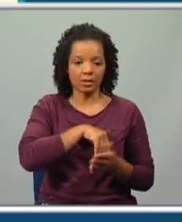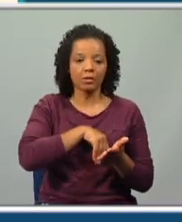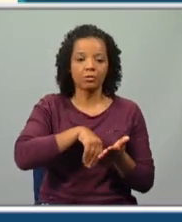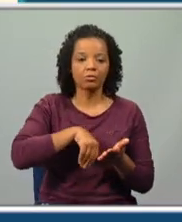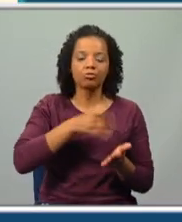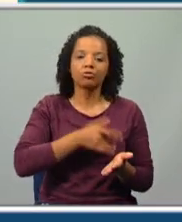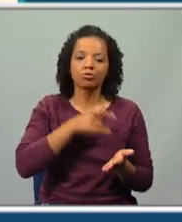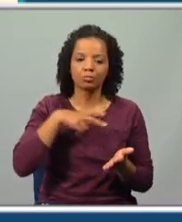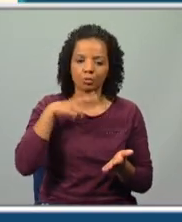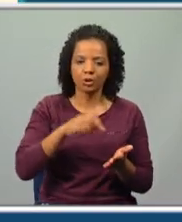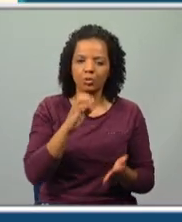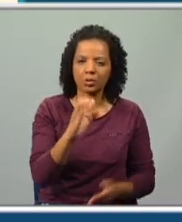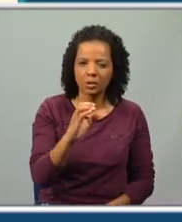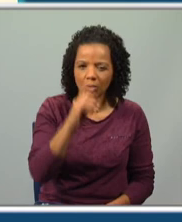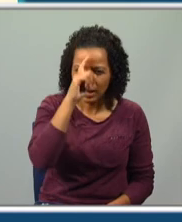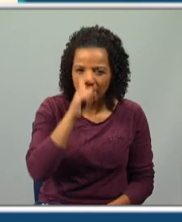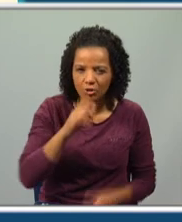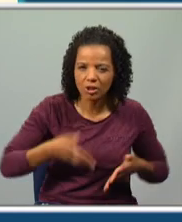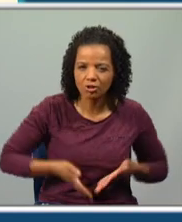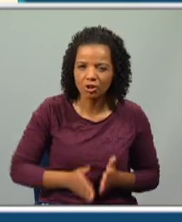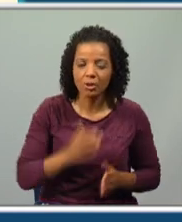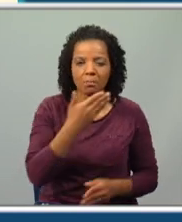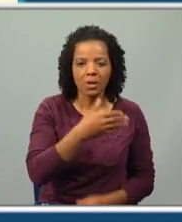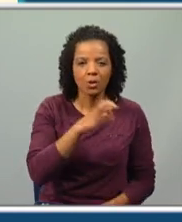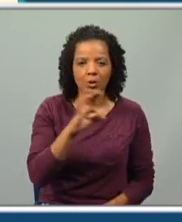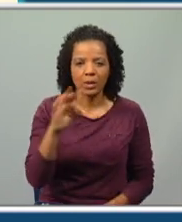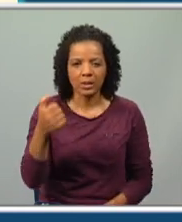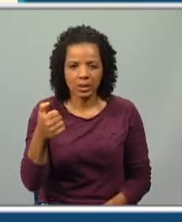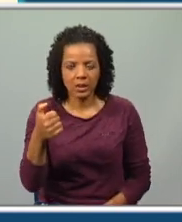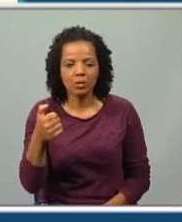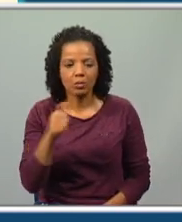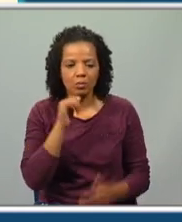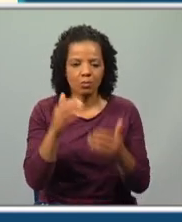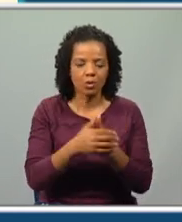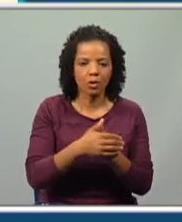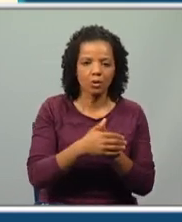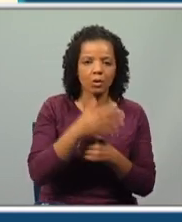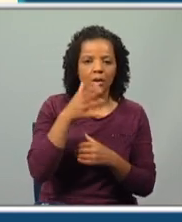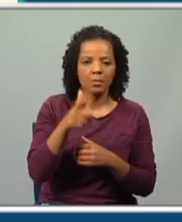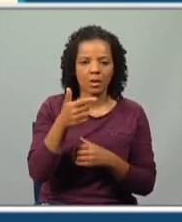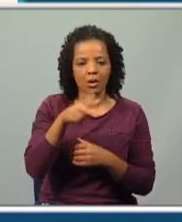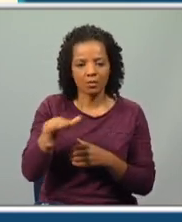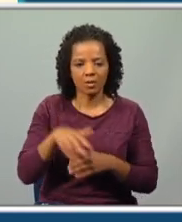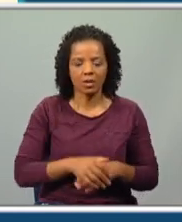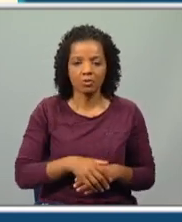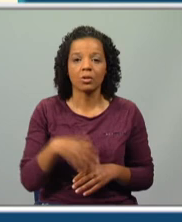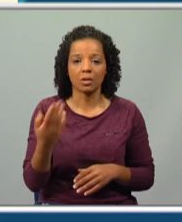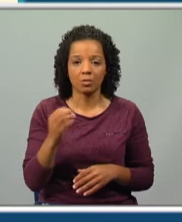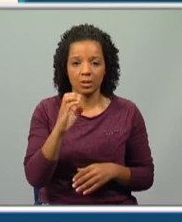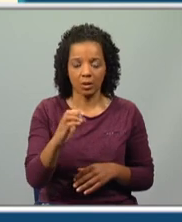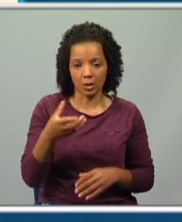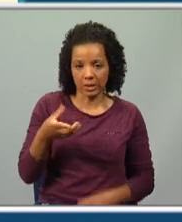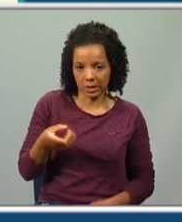do século, ora bem. Lembras-te quando é que ele nasceu? Em 1845. Morreu em 1900. Portanto, século XIX.